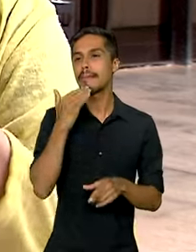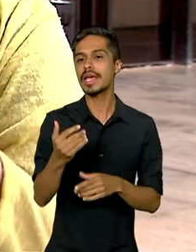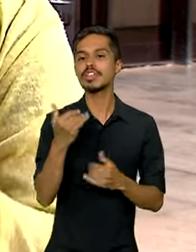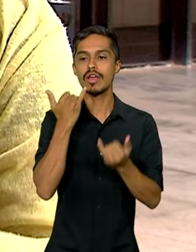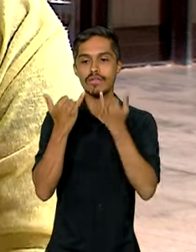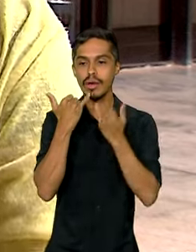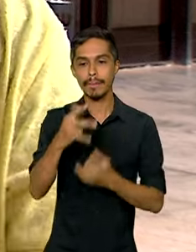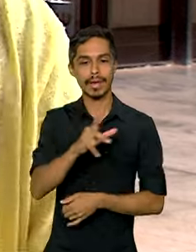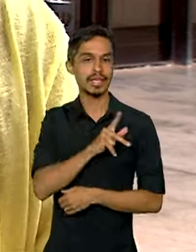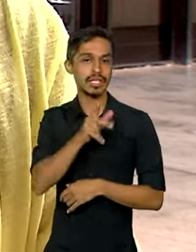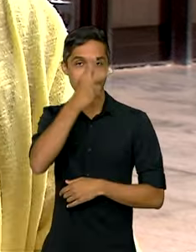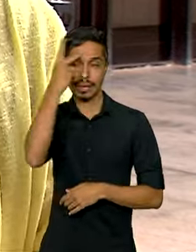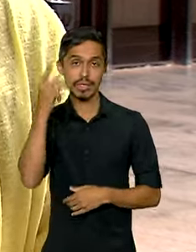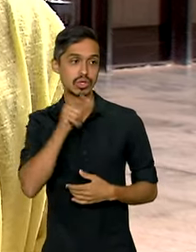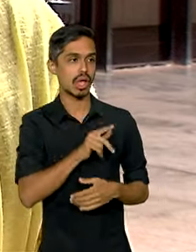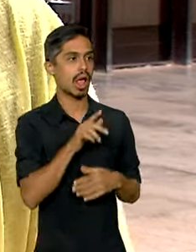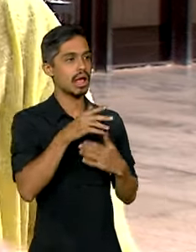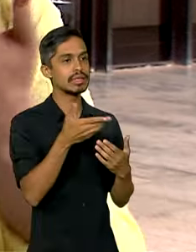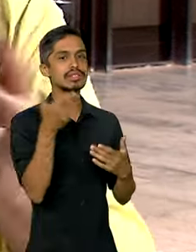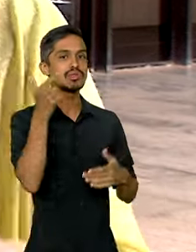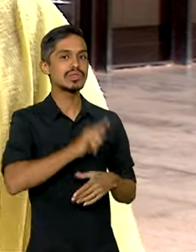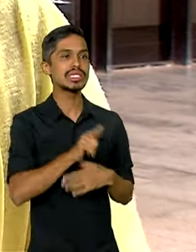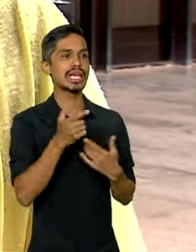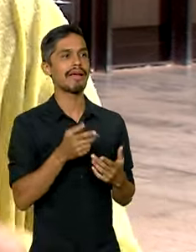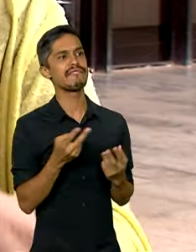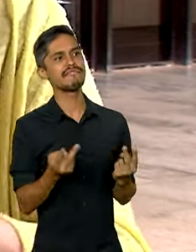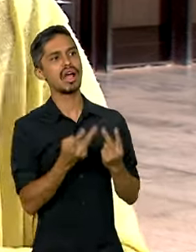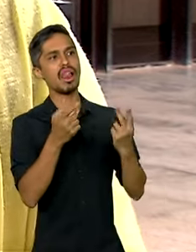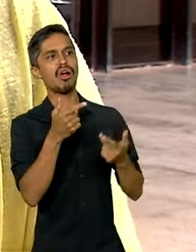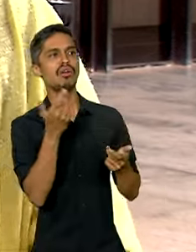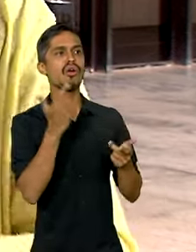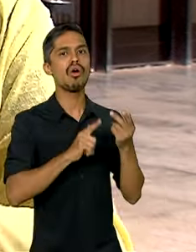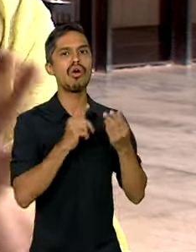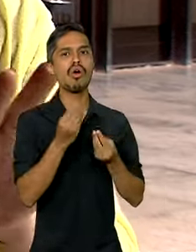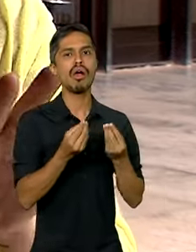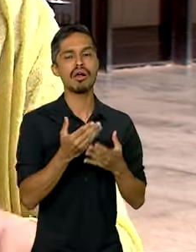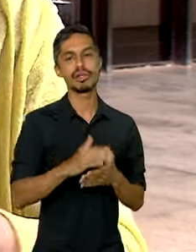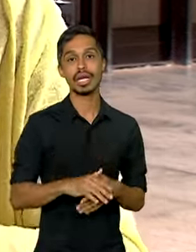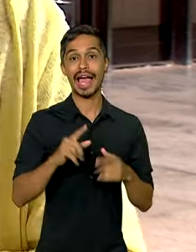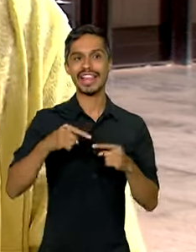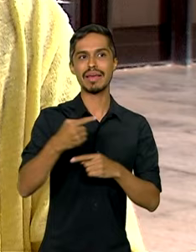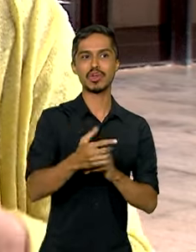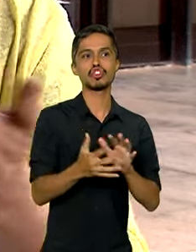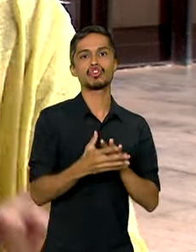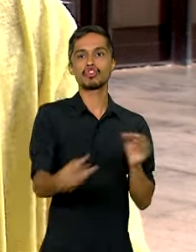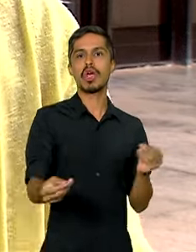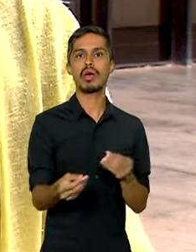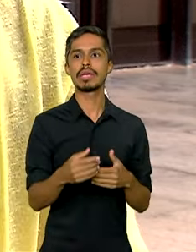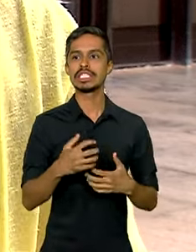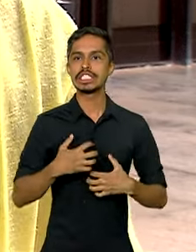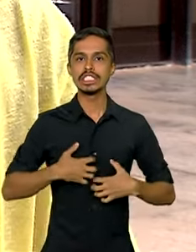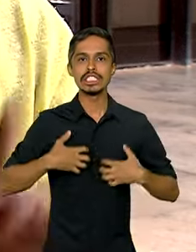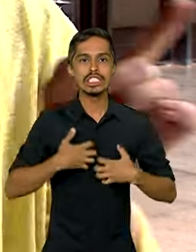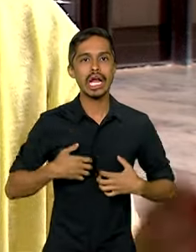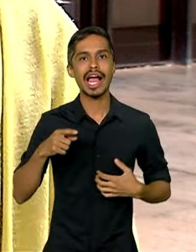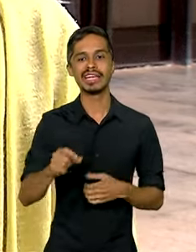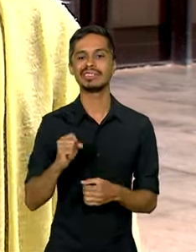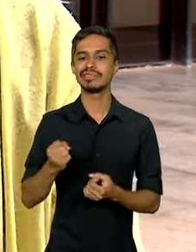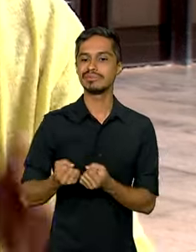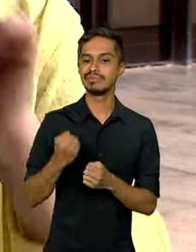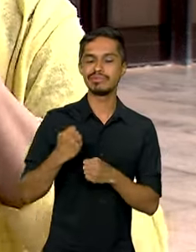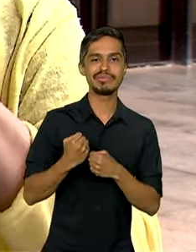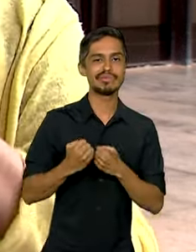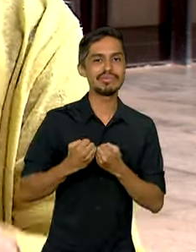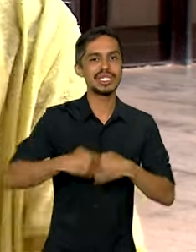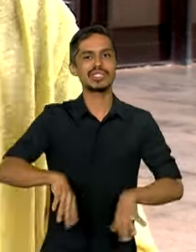para que a vítima tenha acesso aos supostos valores. Em seguida, somem, causando grandes prejuízos às